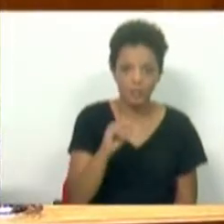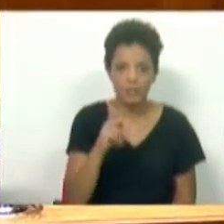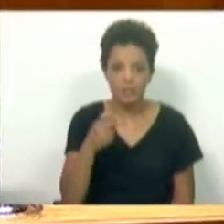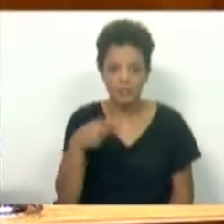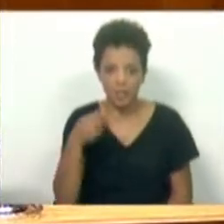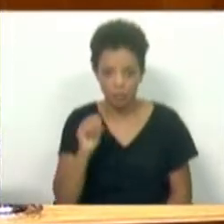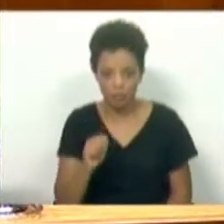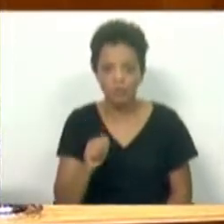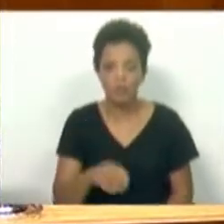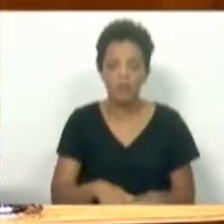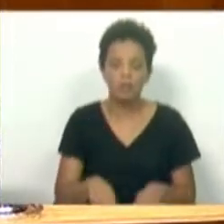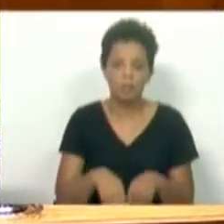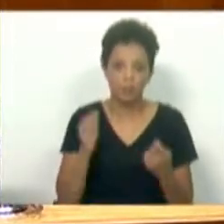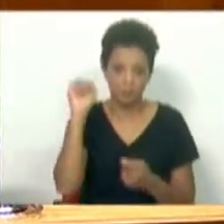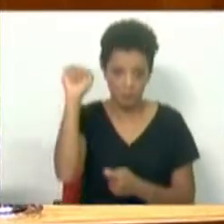Comunista Português.